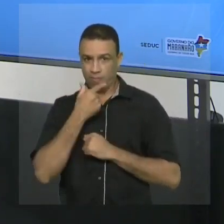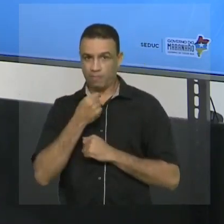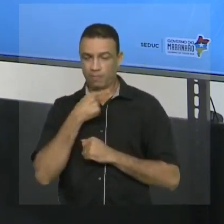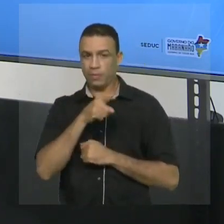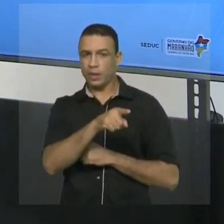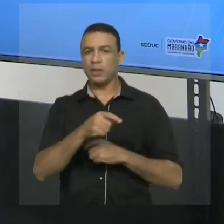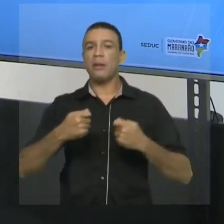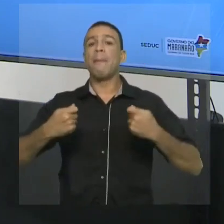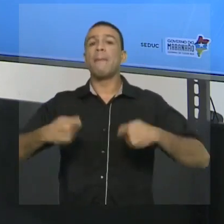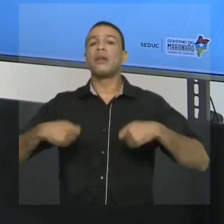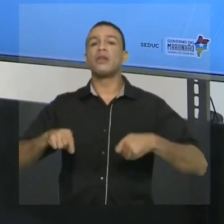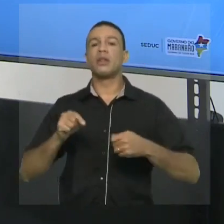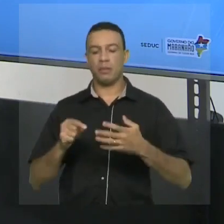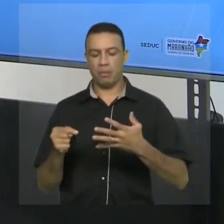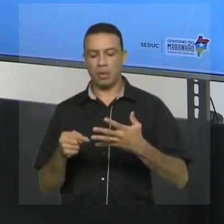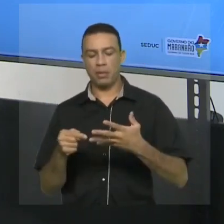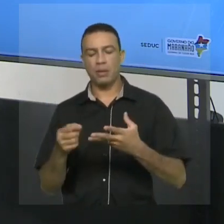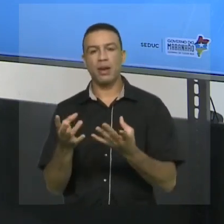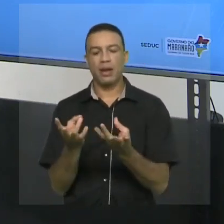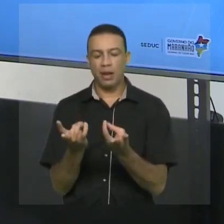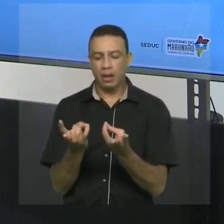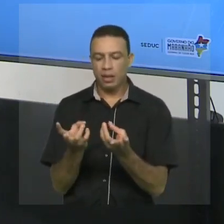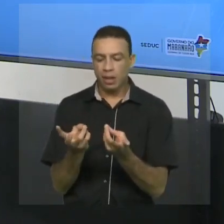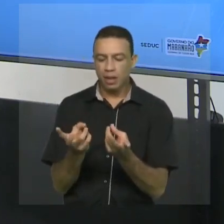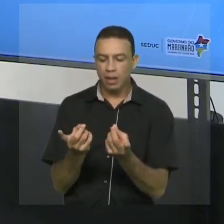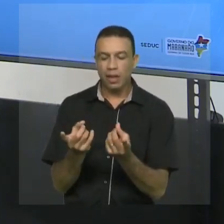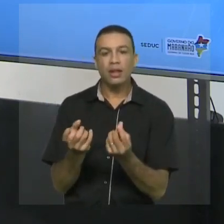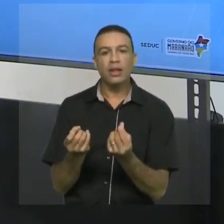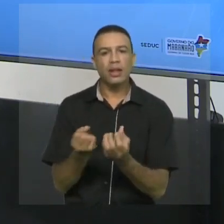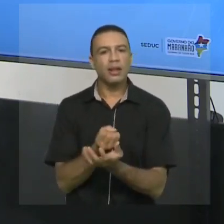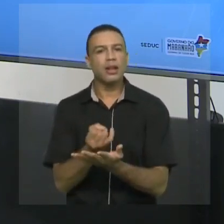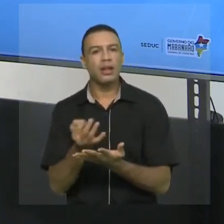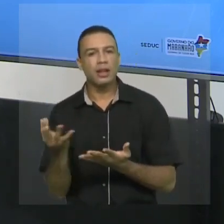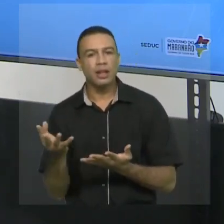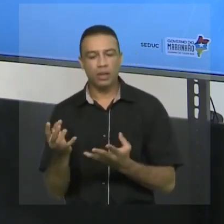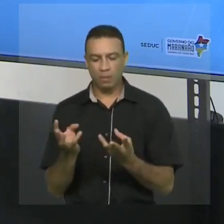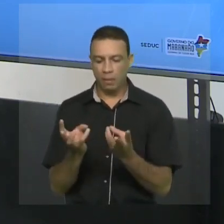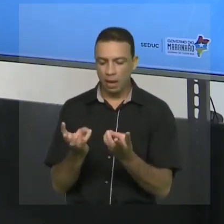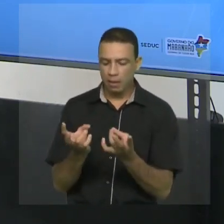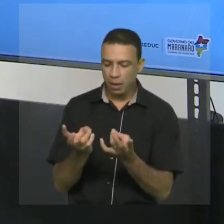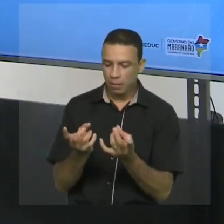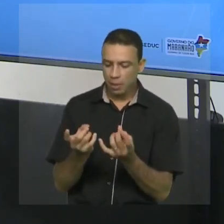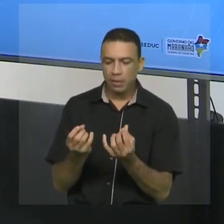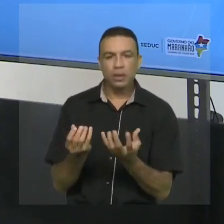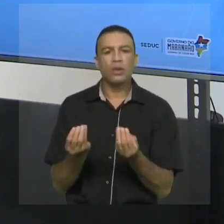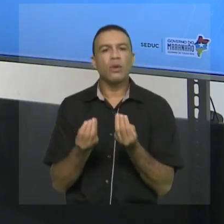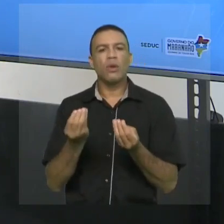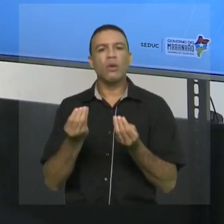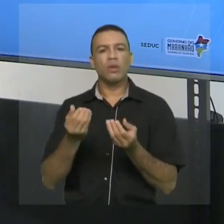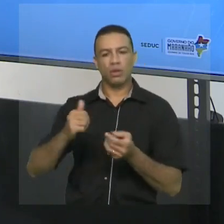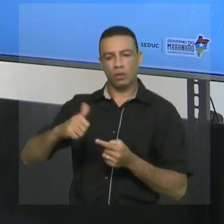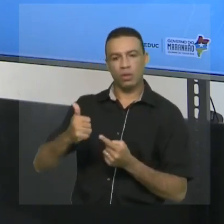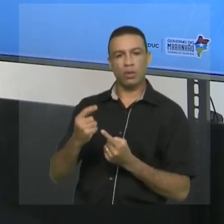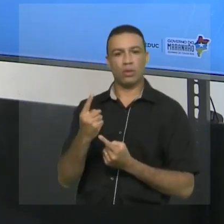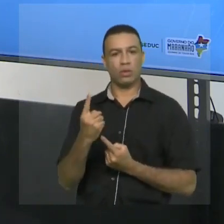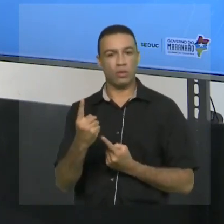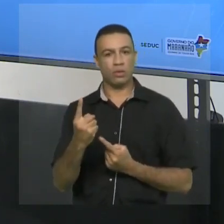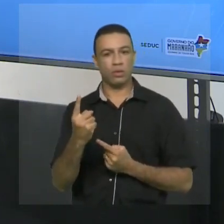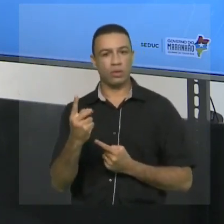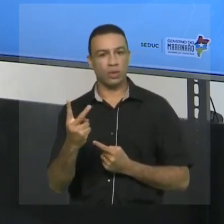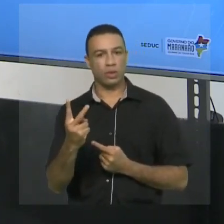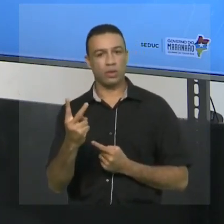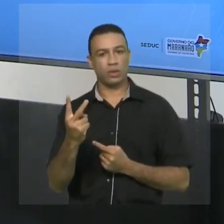de contar, de conferir. E quando eu penso em contar, eu confiro como? Um, dois,